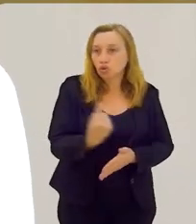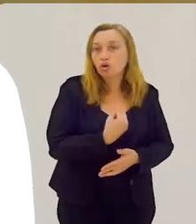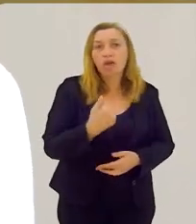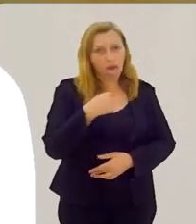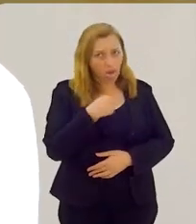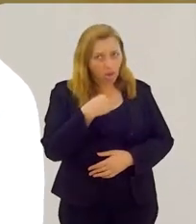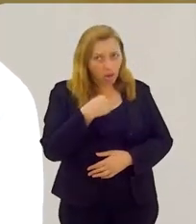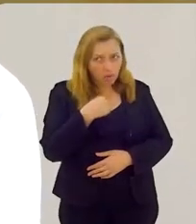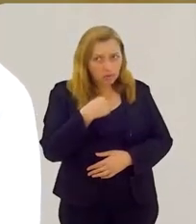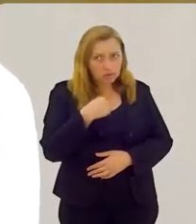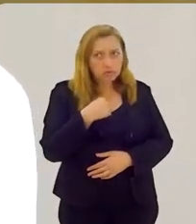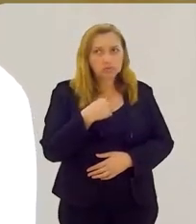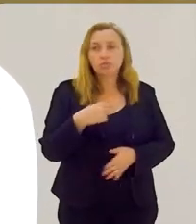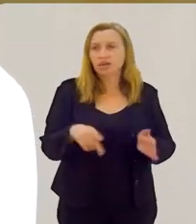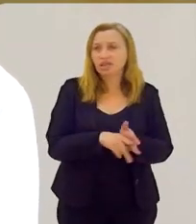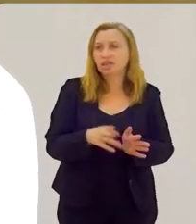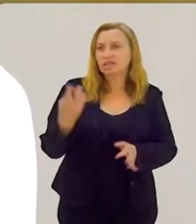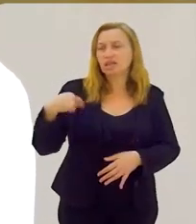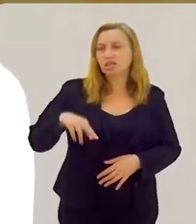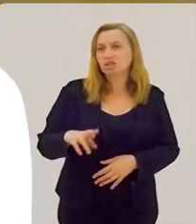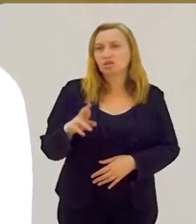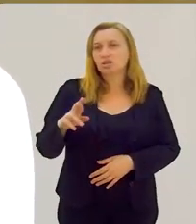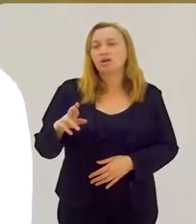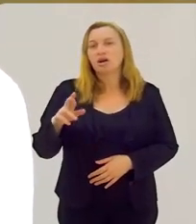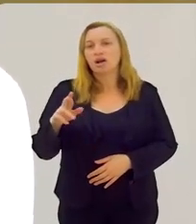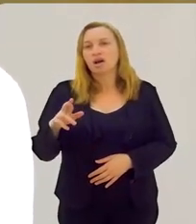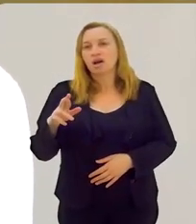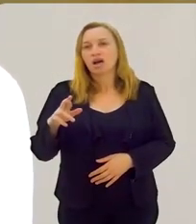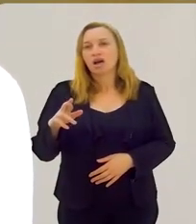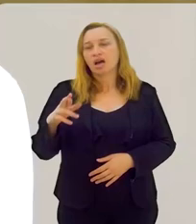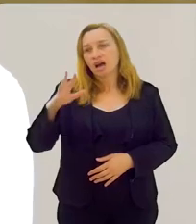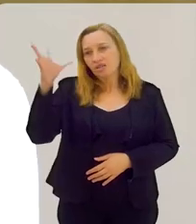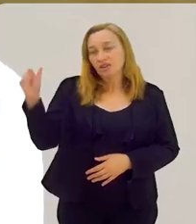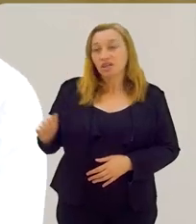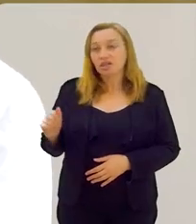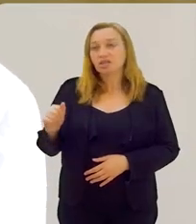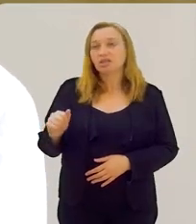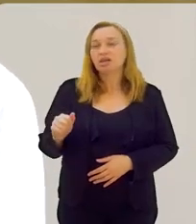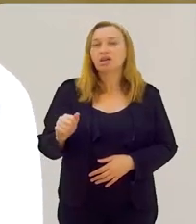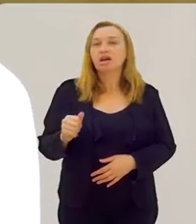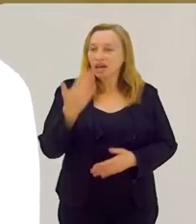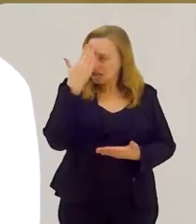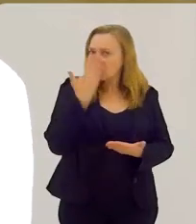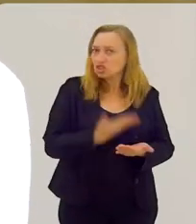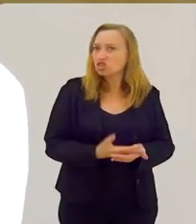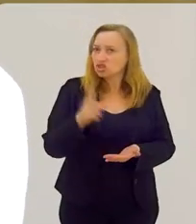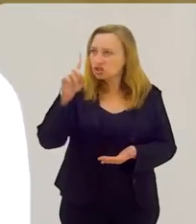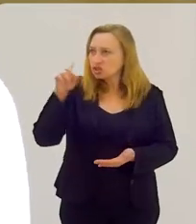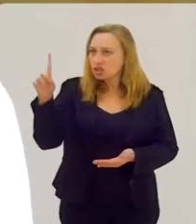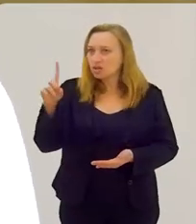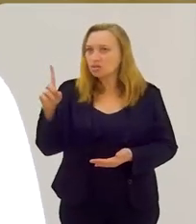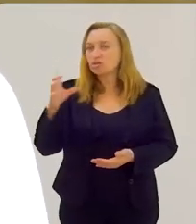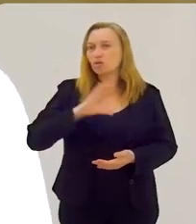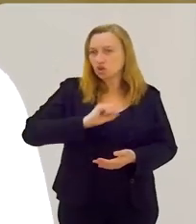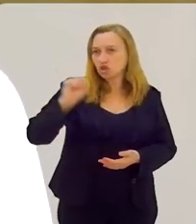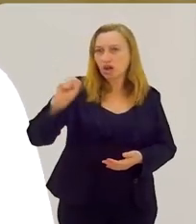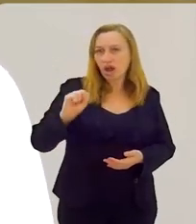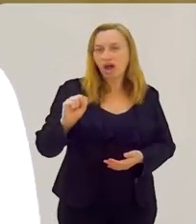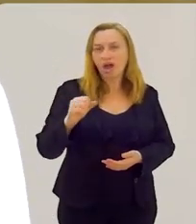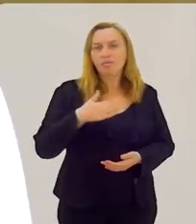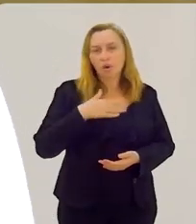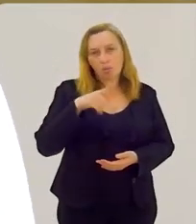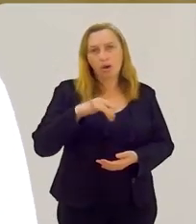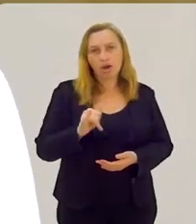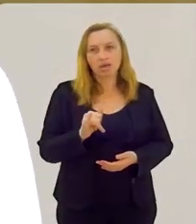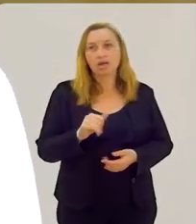nós, eu mesmo, sendo de matriz africana, acredito em Deus. Claro. Eu acho que Deus é acima de tudo. Acredito nele, acredito em Oxalá.